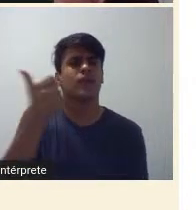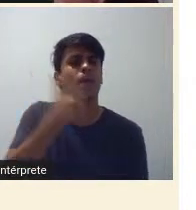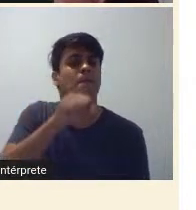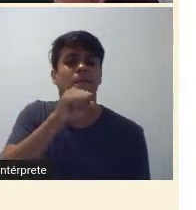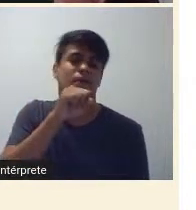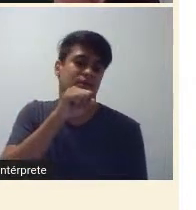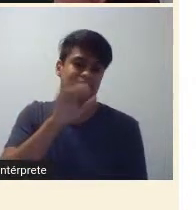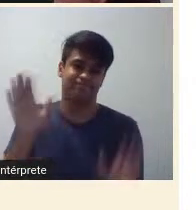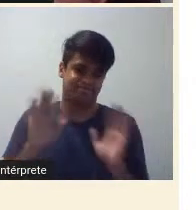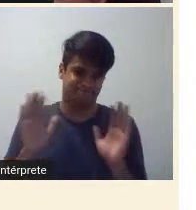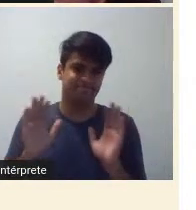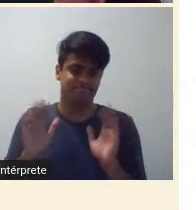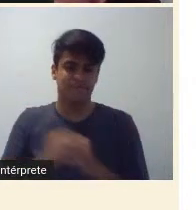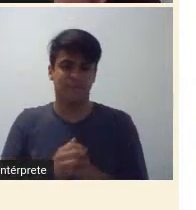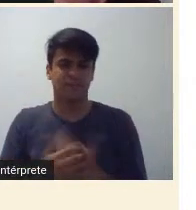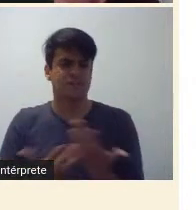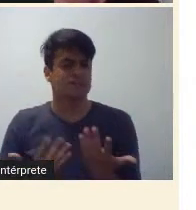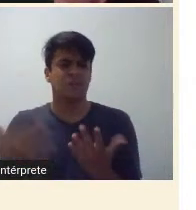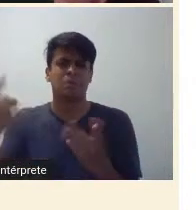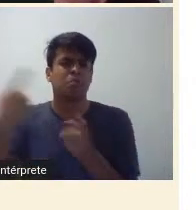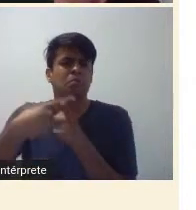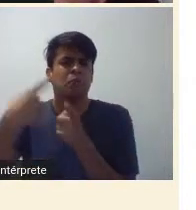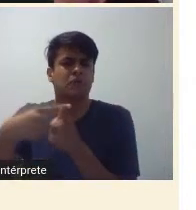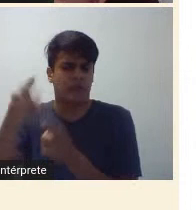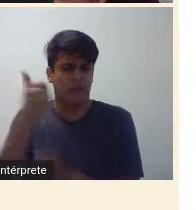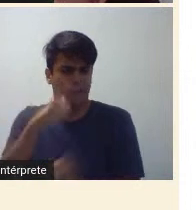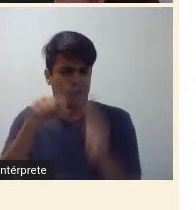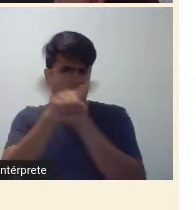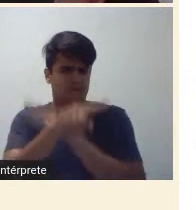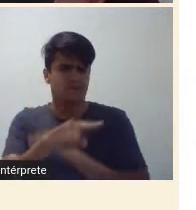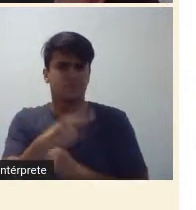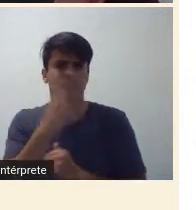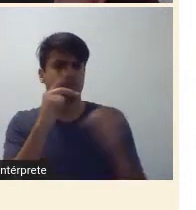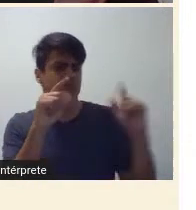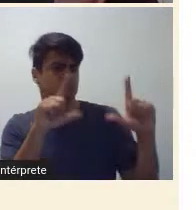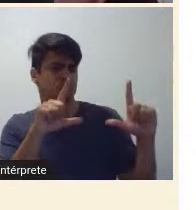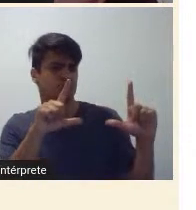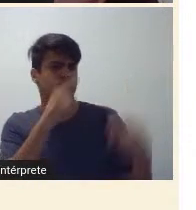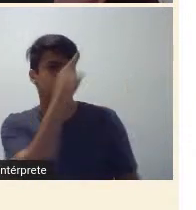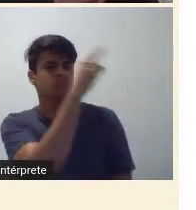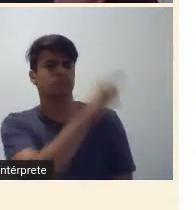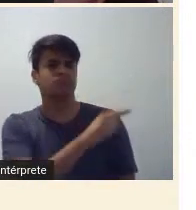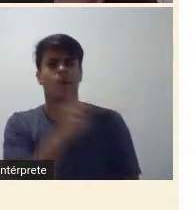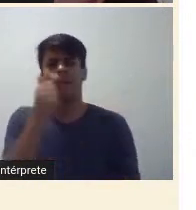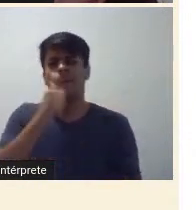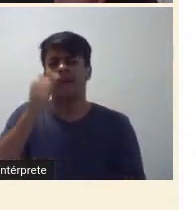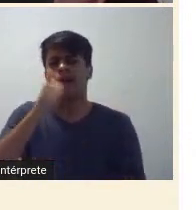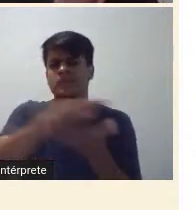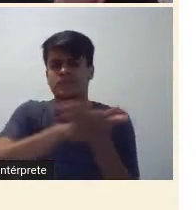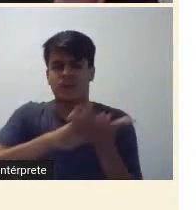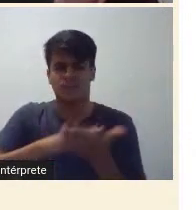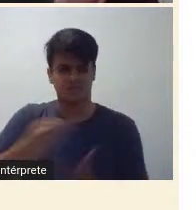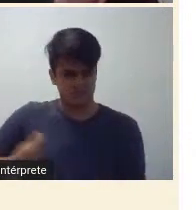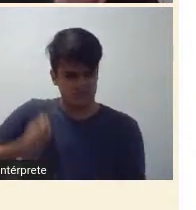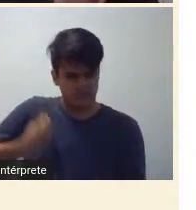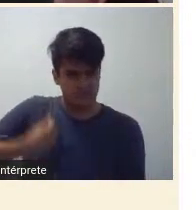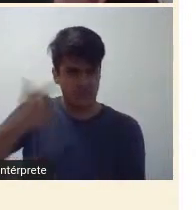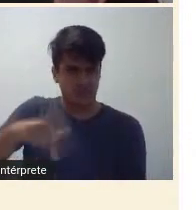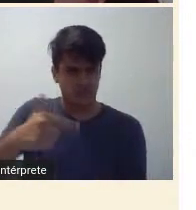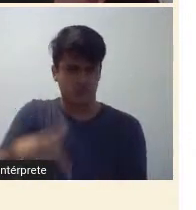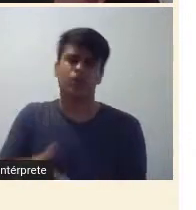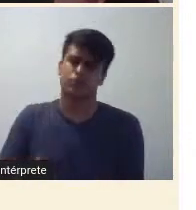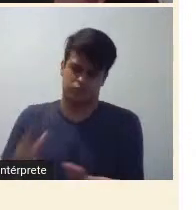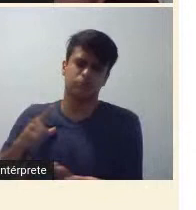e daí ela se pergunta, por que que não há mulheres nesse gráfico? Elas não existiam? Claro que não, elas existiam. Elas não